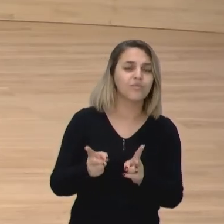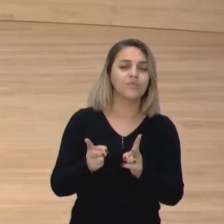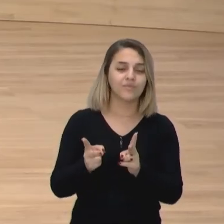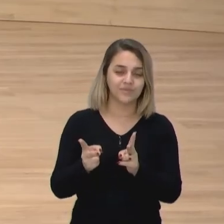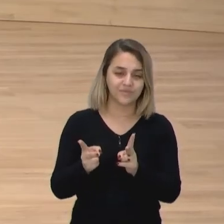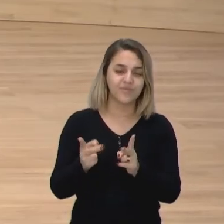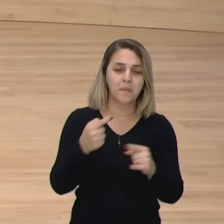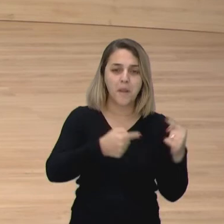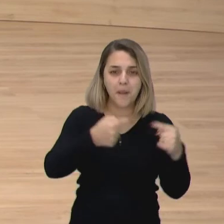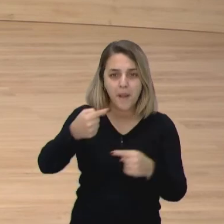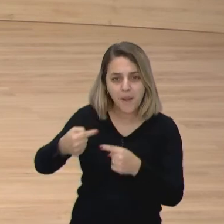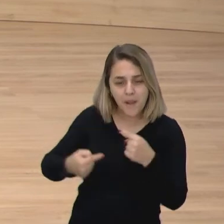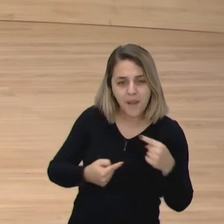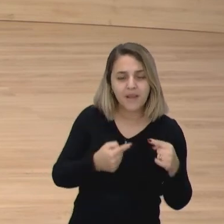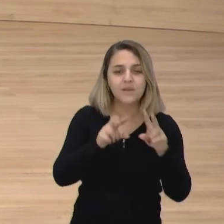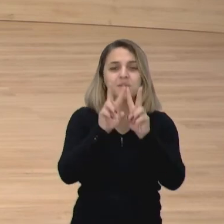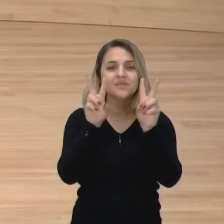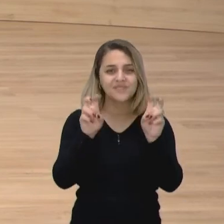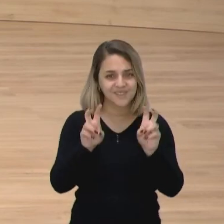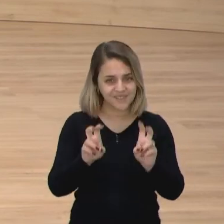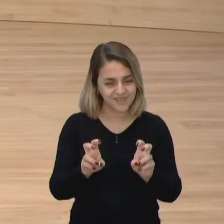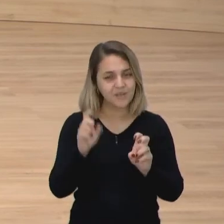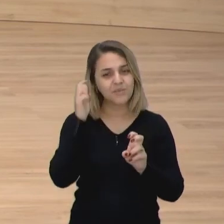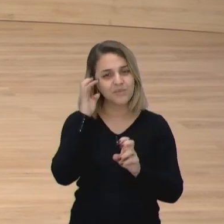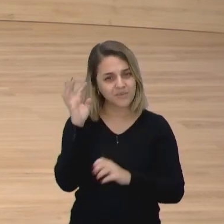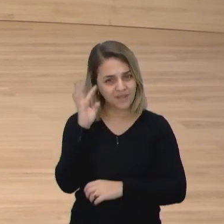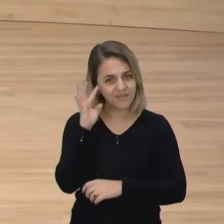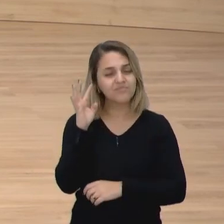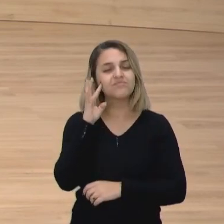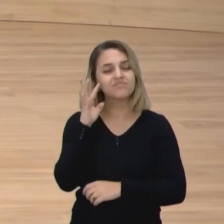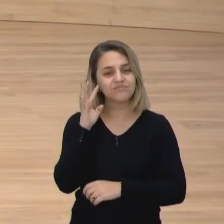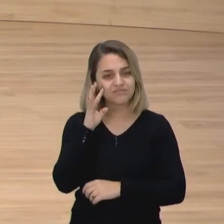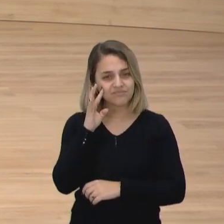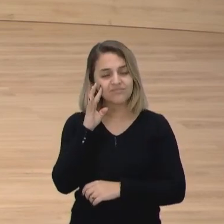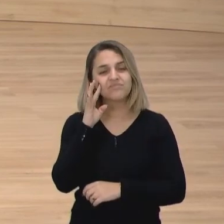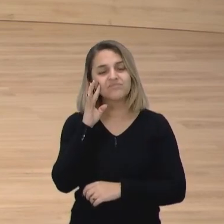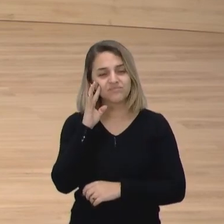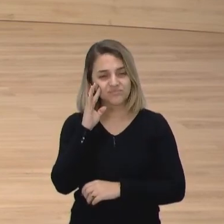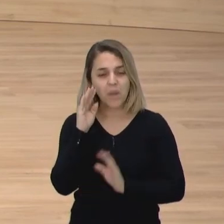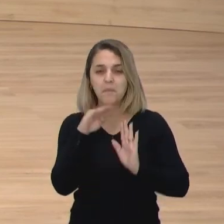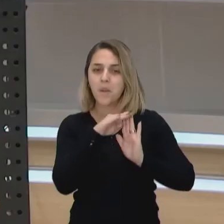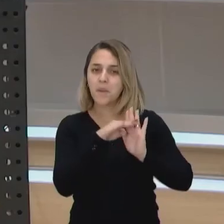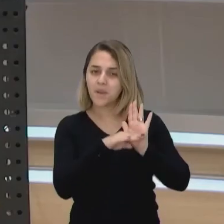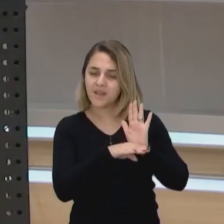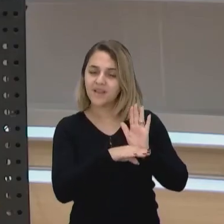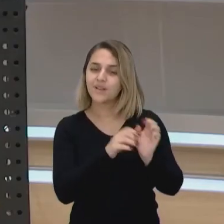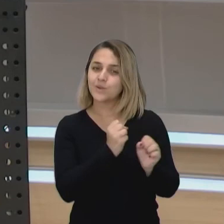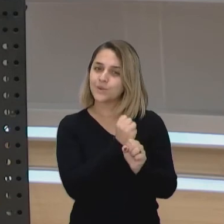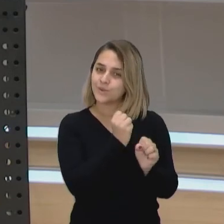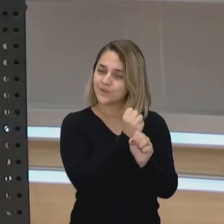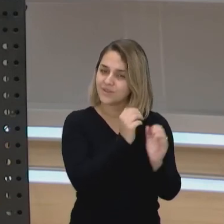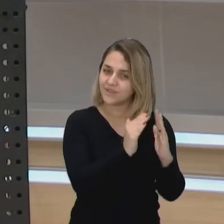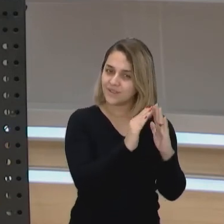esses debates essas temáticas pensando nesse protótipo de uma casa sustentável ok